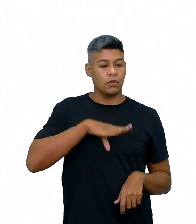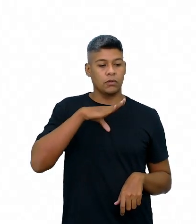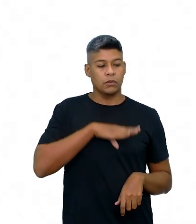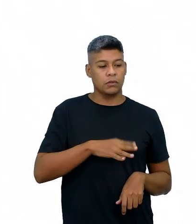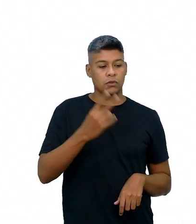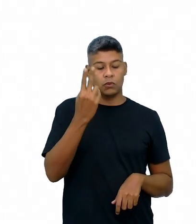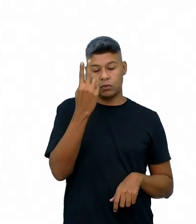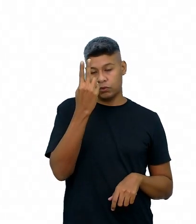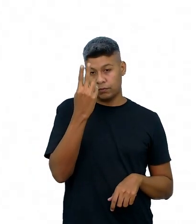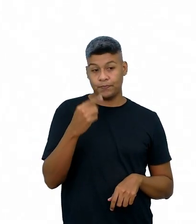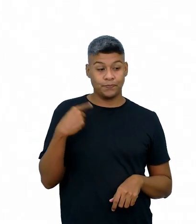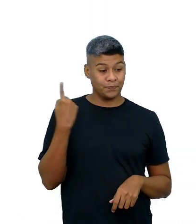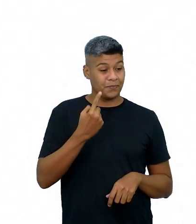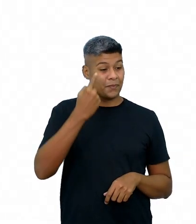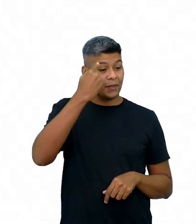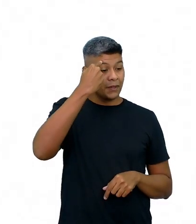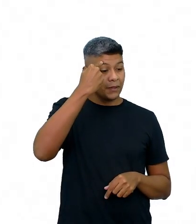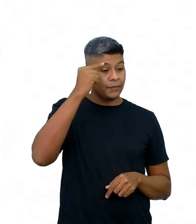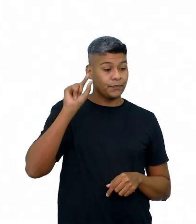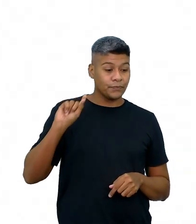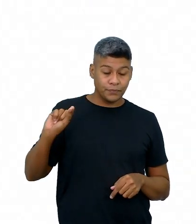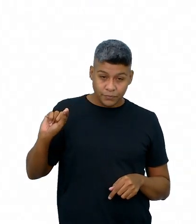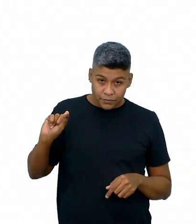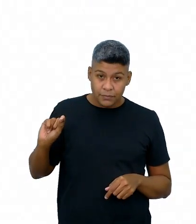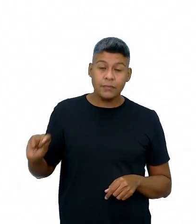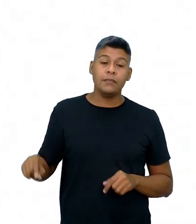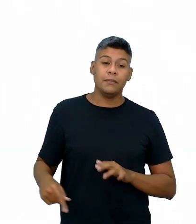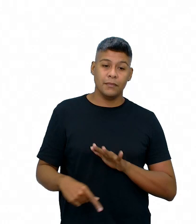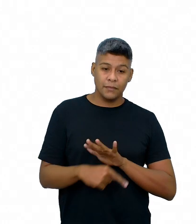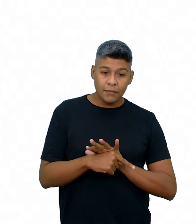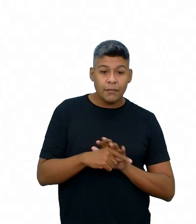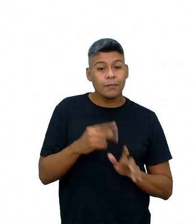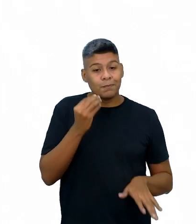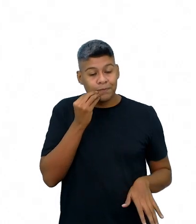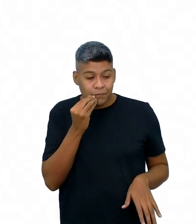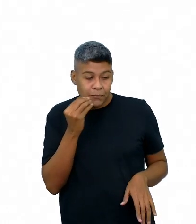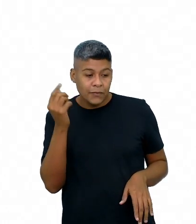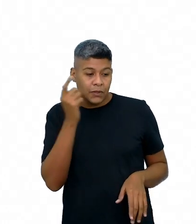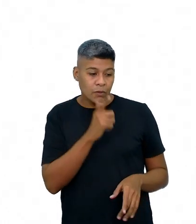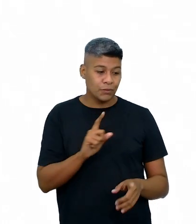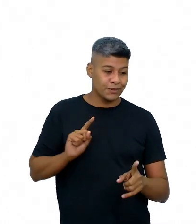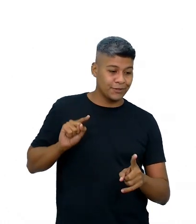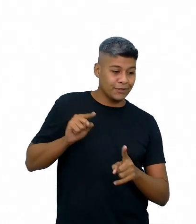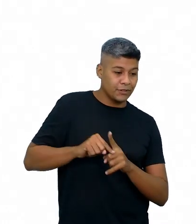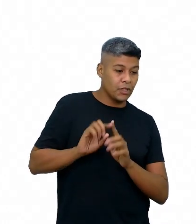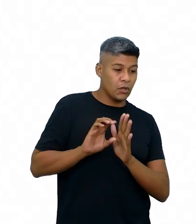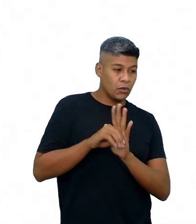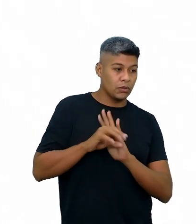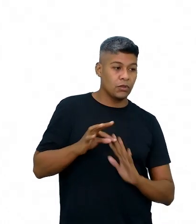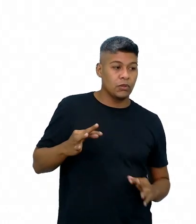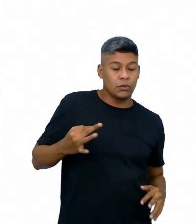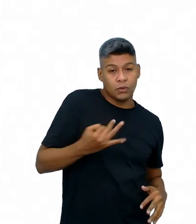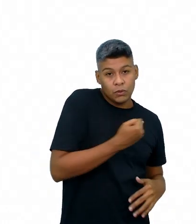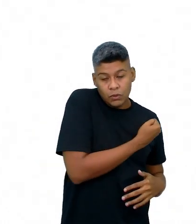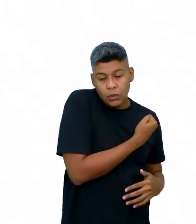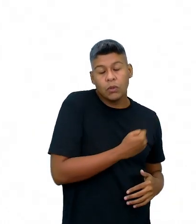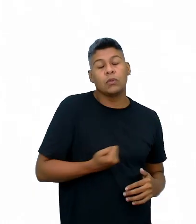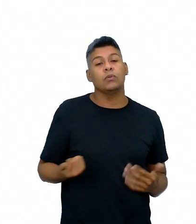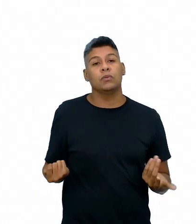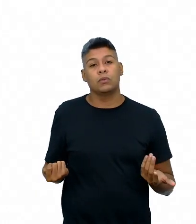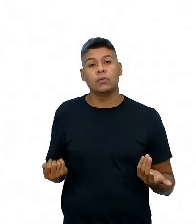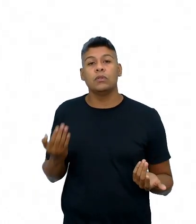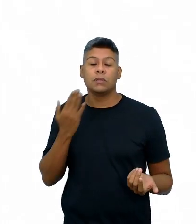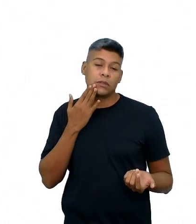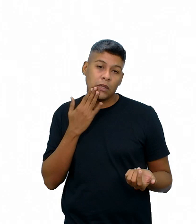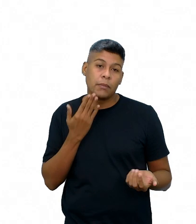Mesmo que nós pensemos que é ambicioso tentar alcançar esses conceitos todos, em um